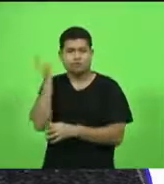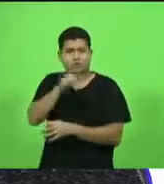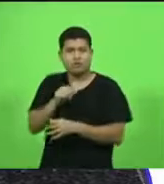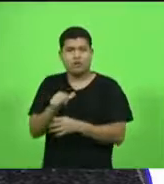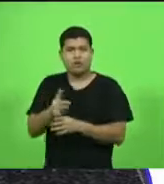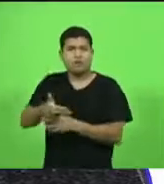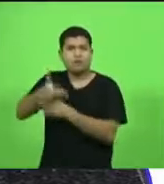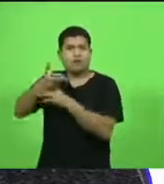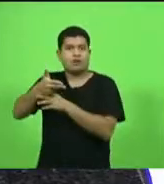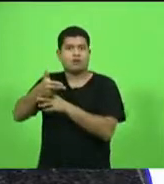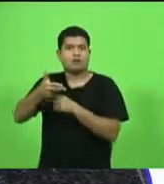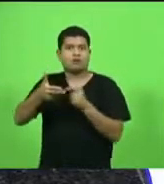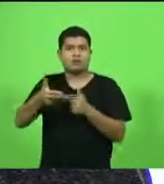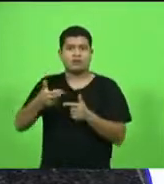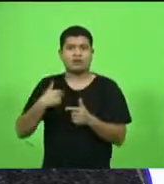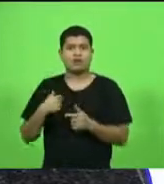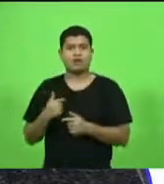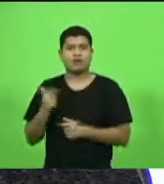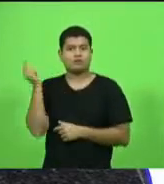porta da frente inúmeras vezes.